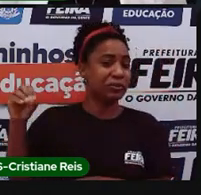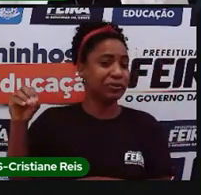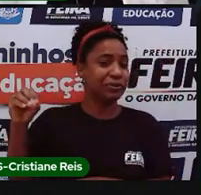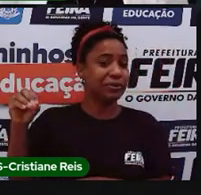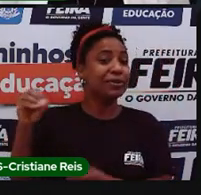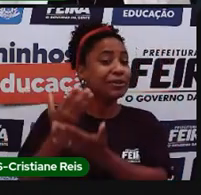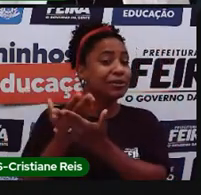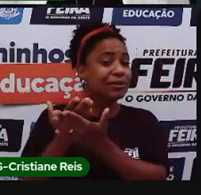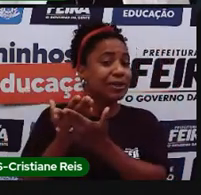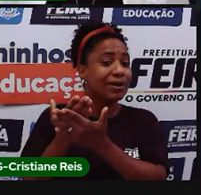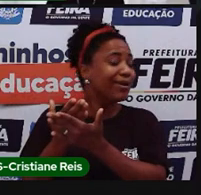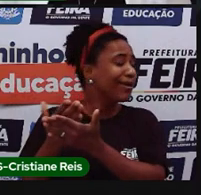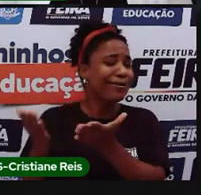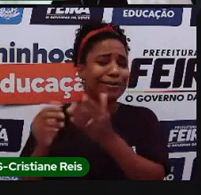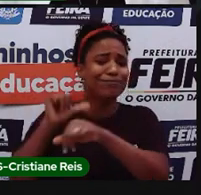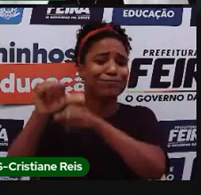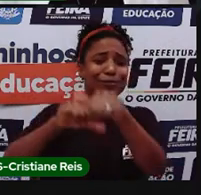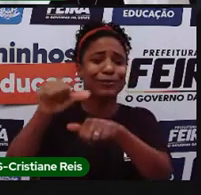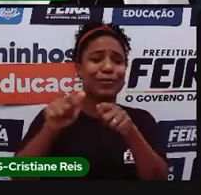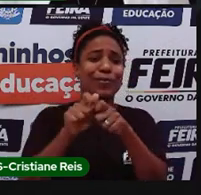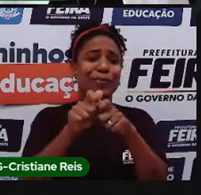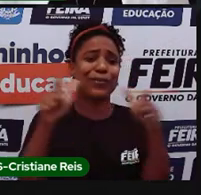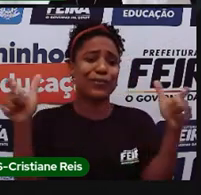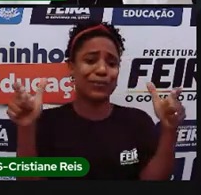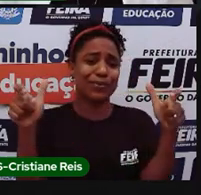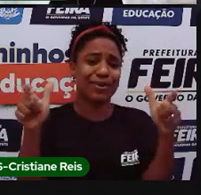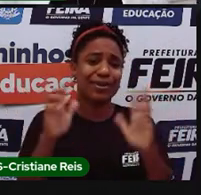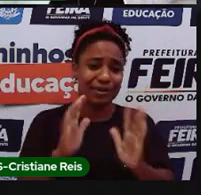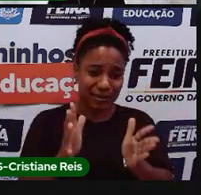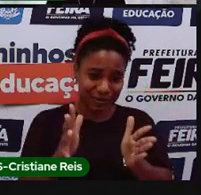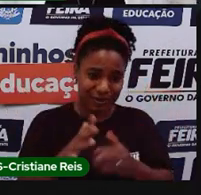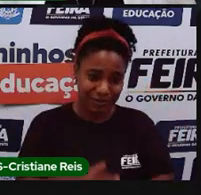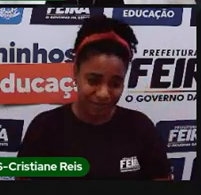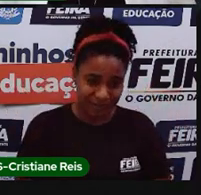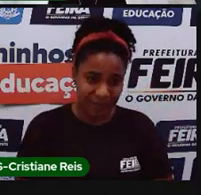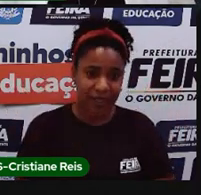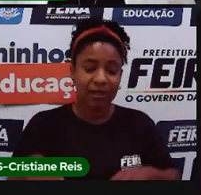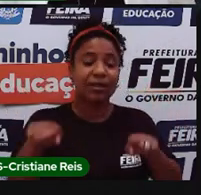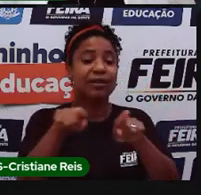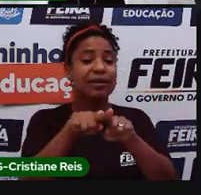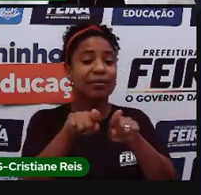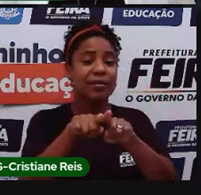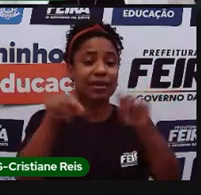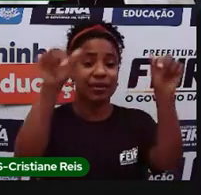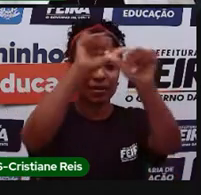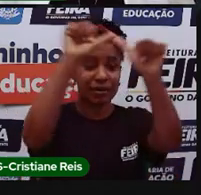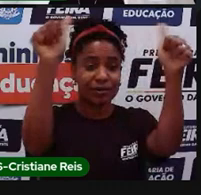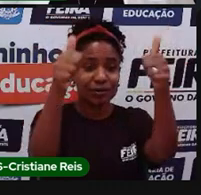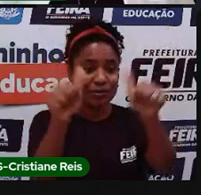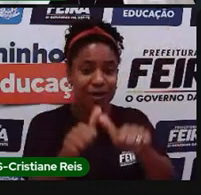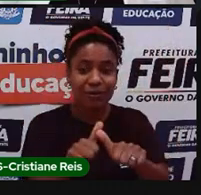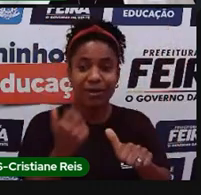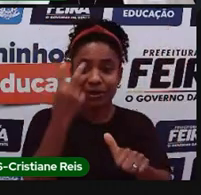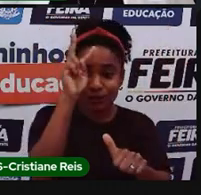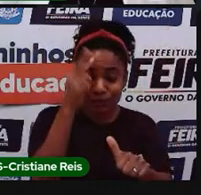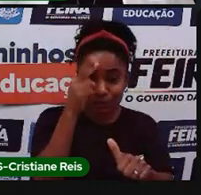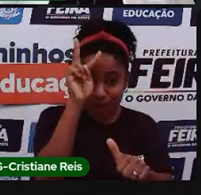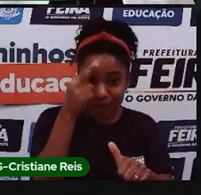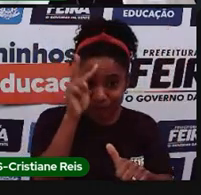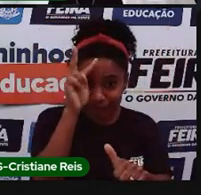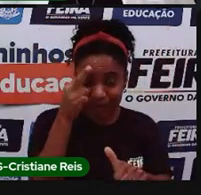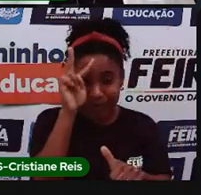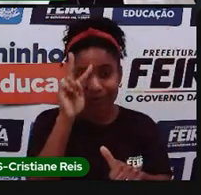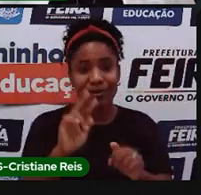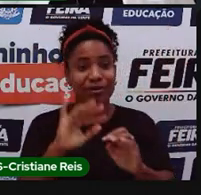mudou muito a população. Os mapas históricos, né, que apresentam mudanças históricas ocorridas em